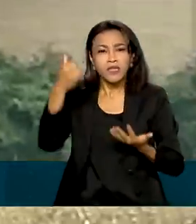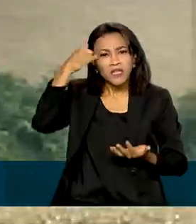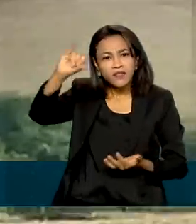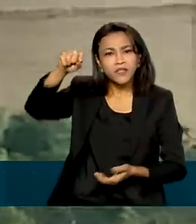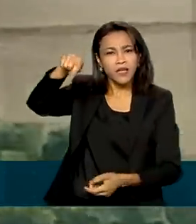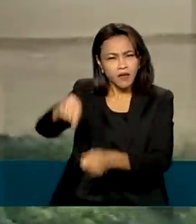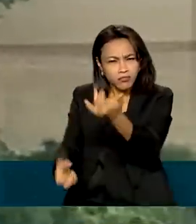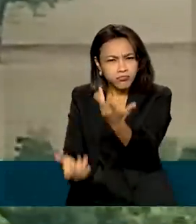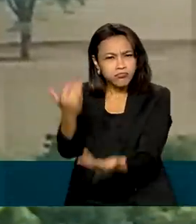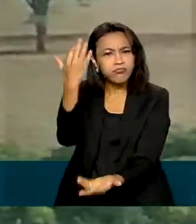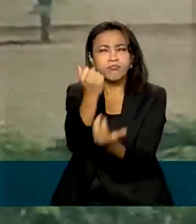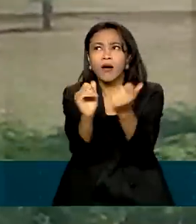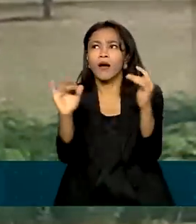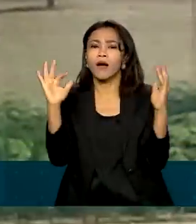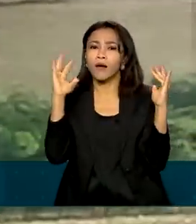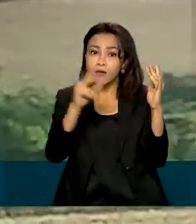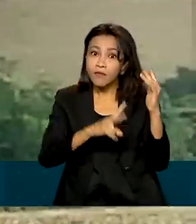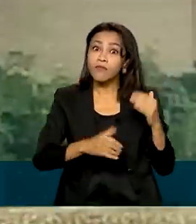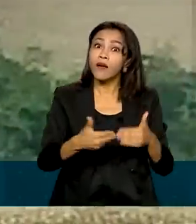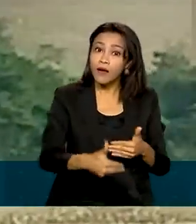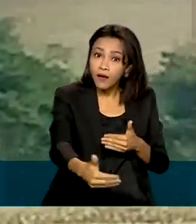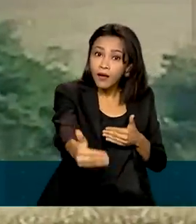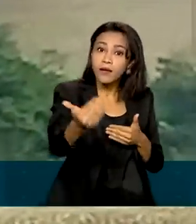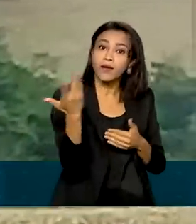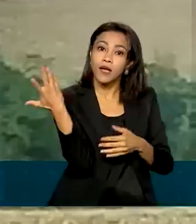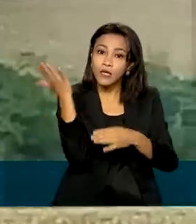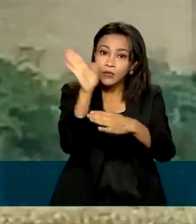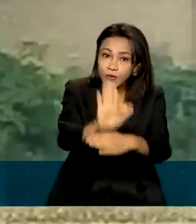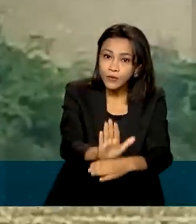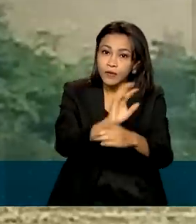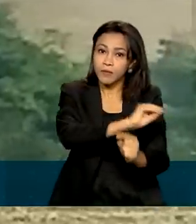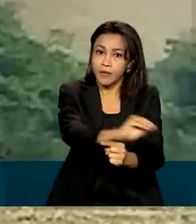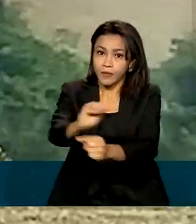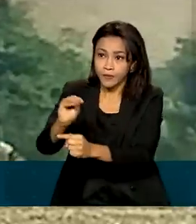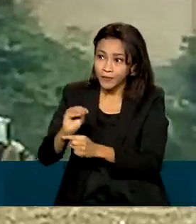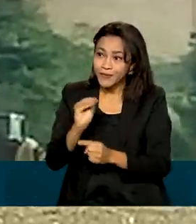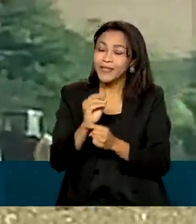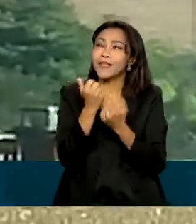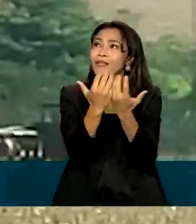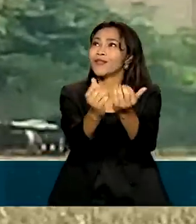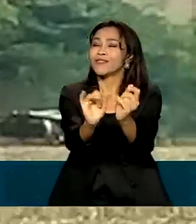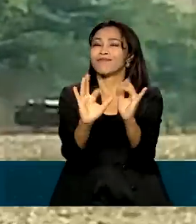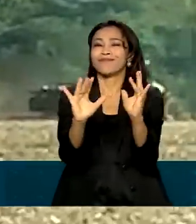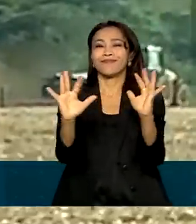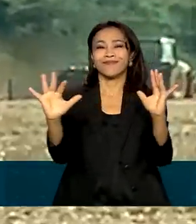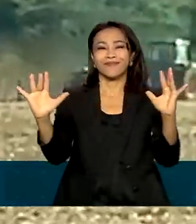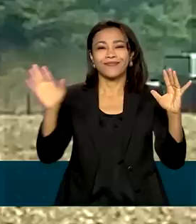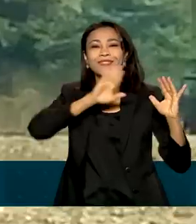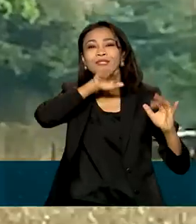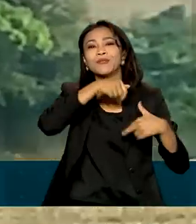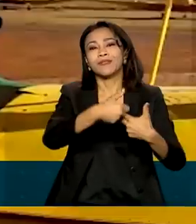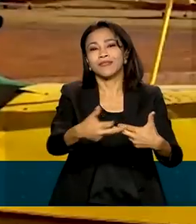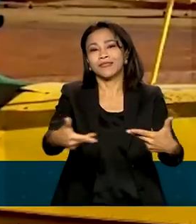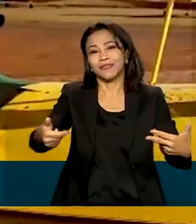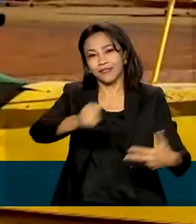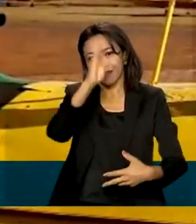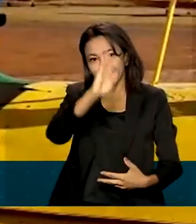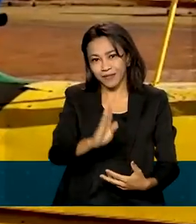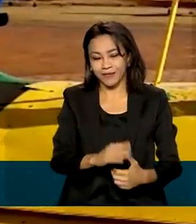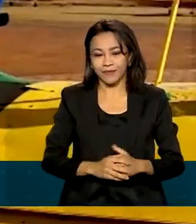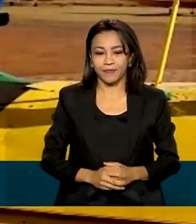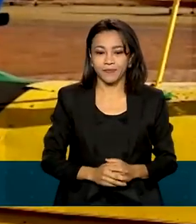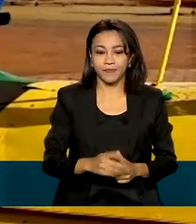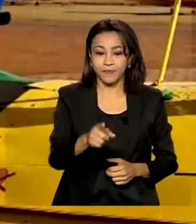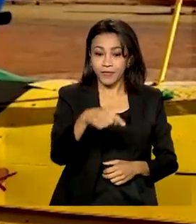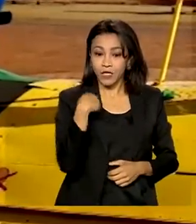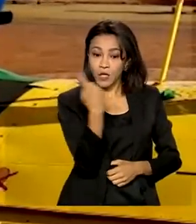Incêndios Florestais, vai contribuir para a preservação de nossa flora e fauna brasileiras. A gente está